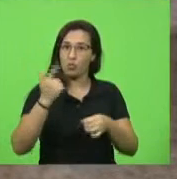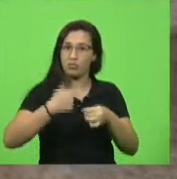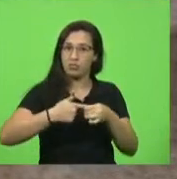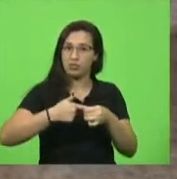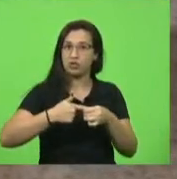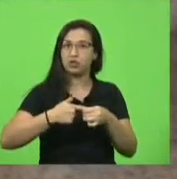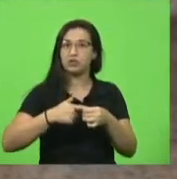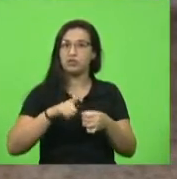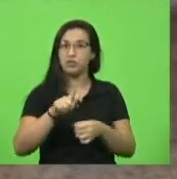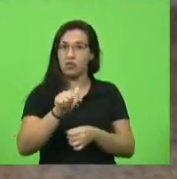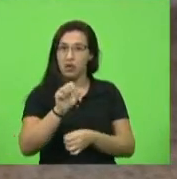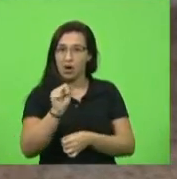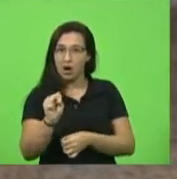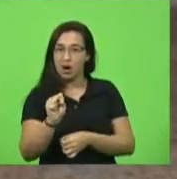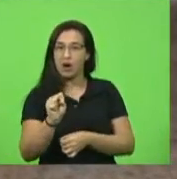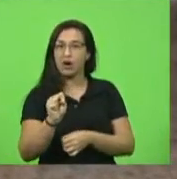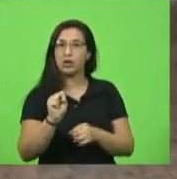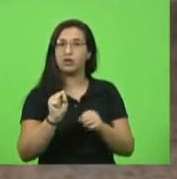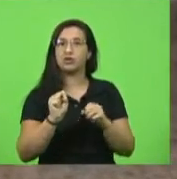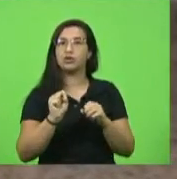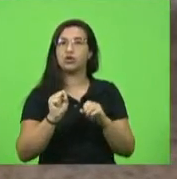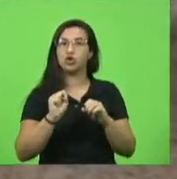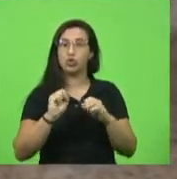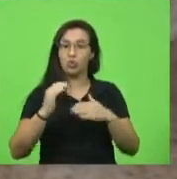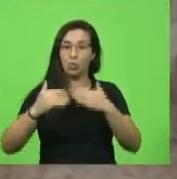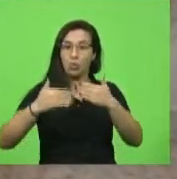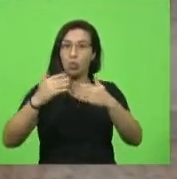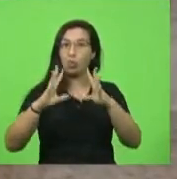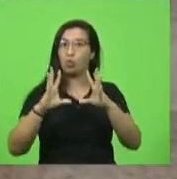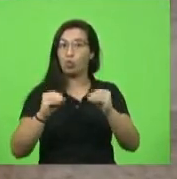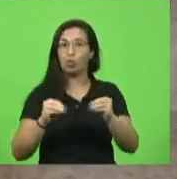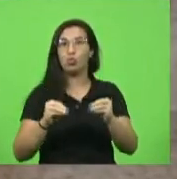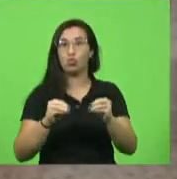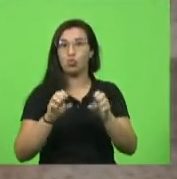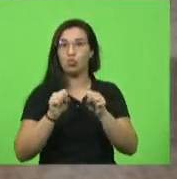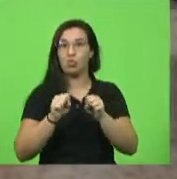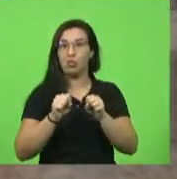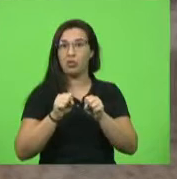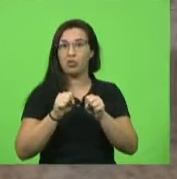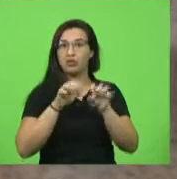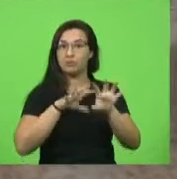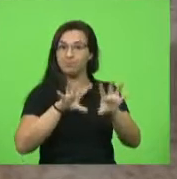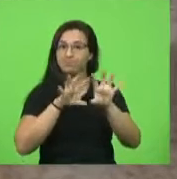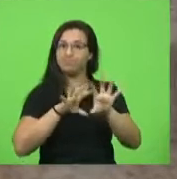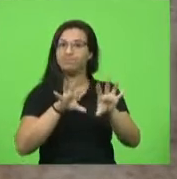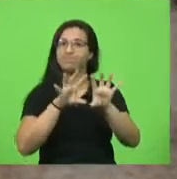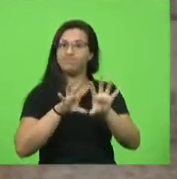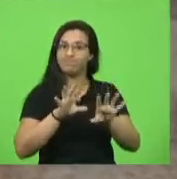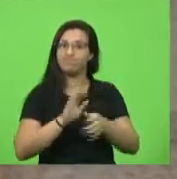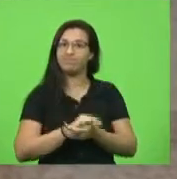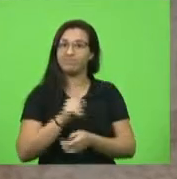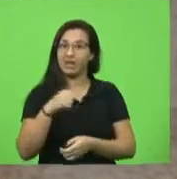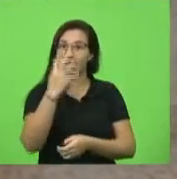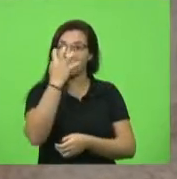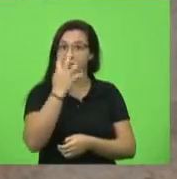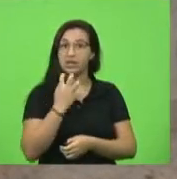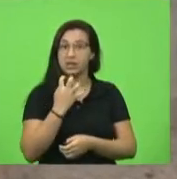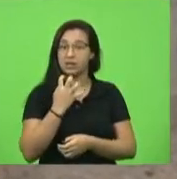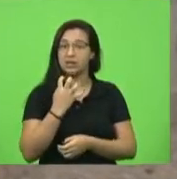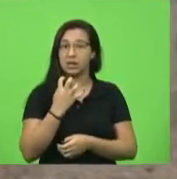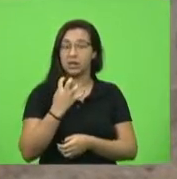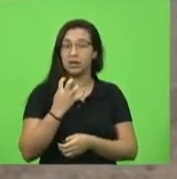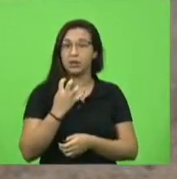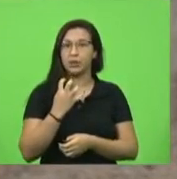que tem repercussão sobre todas as esferas da economia, é algo muito sério. Quando se